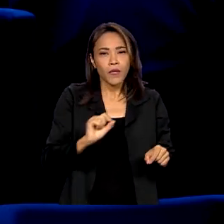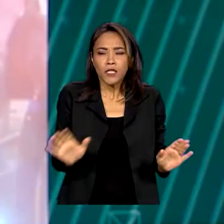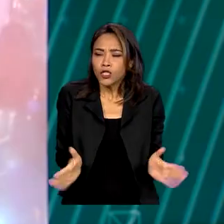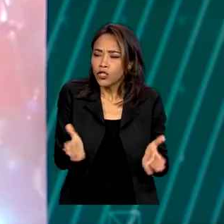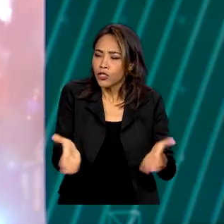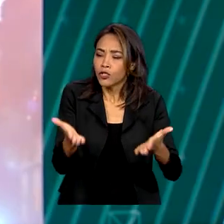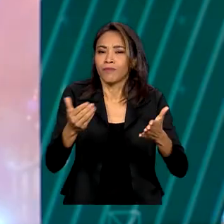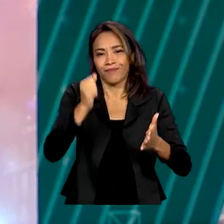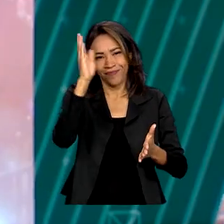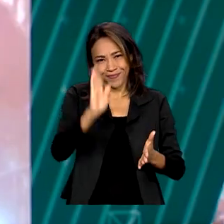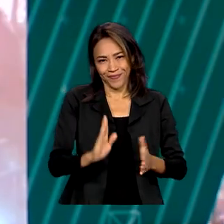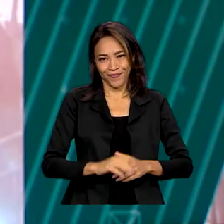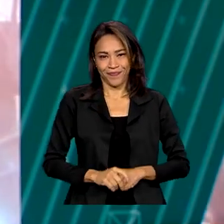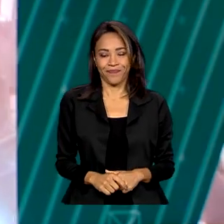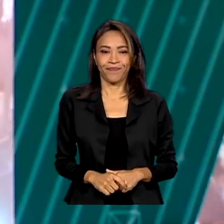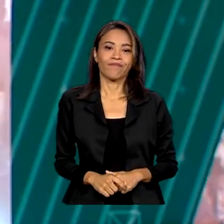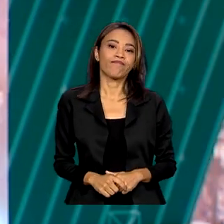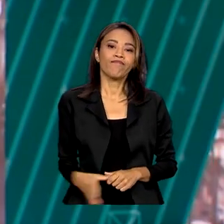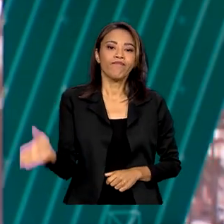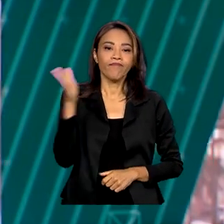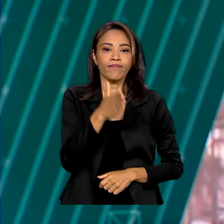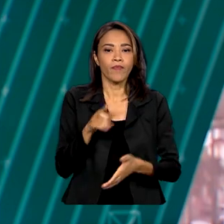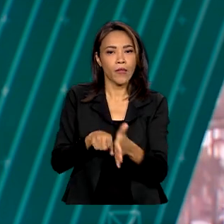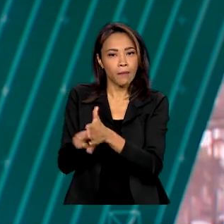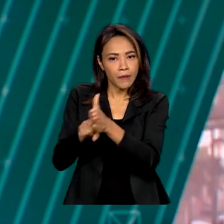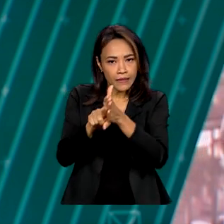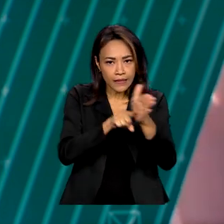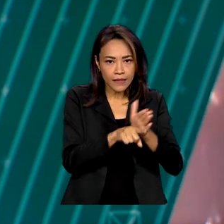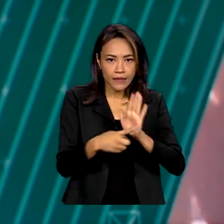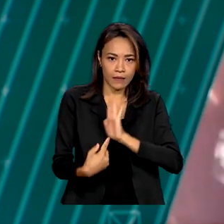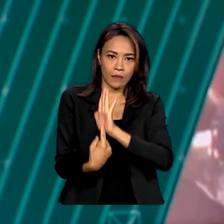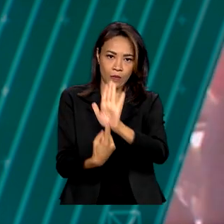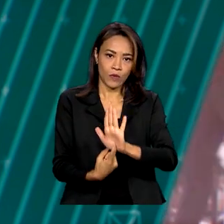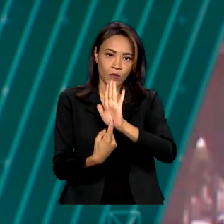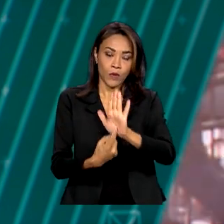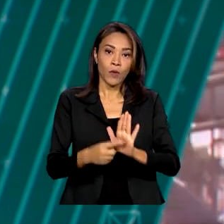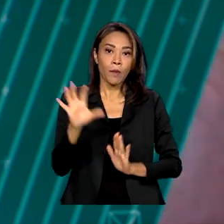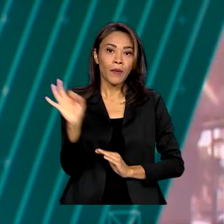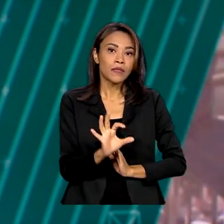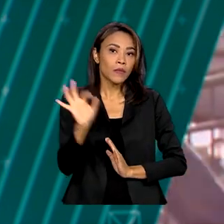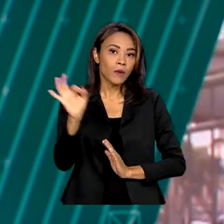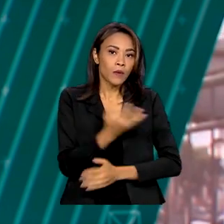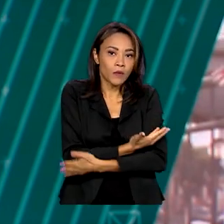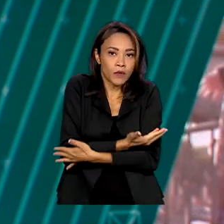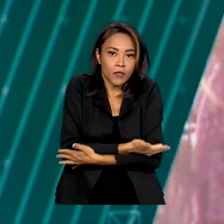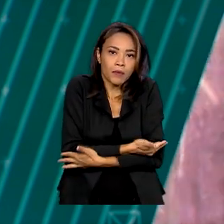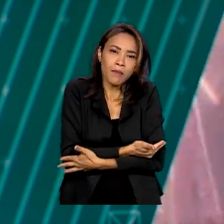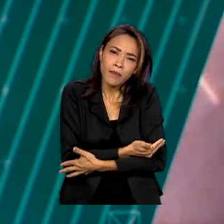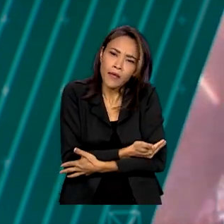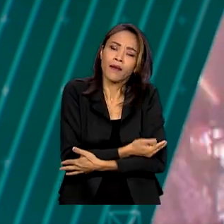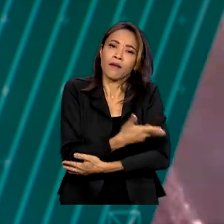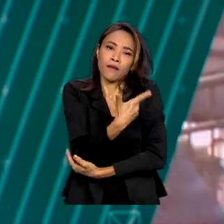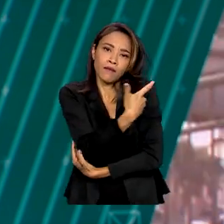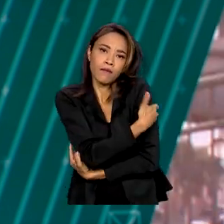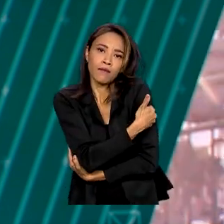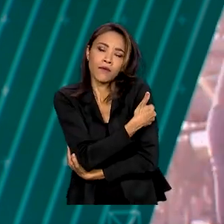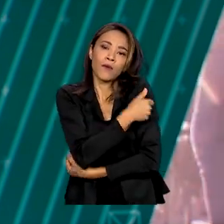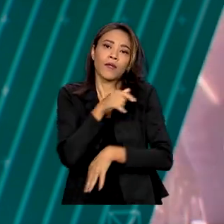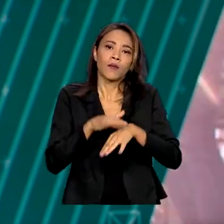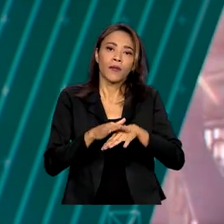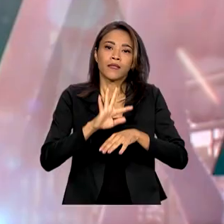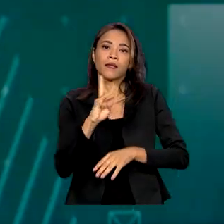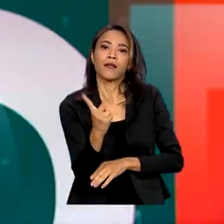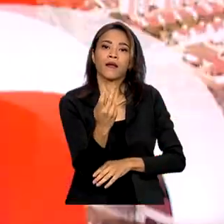Brasil. Um estudo revelou que o percentual de bebês vacinados contra a hepatite B é um dos